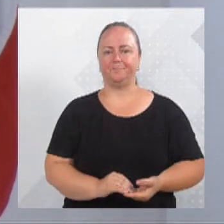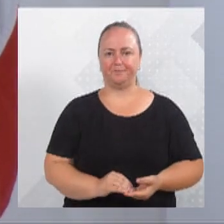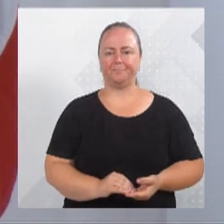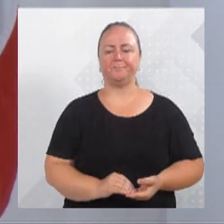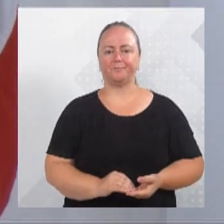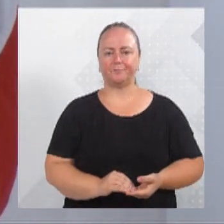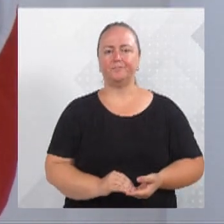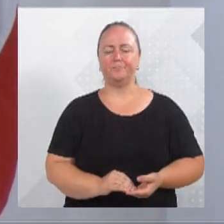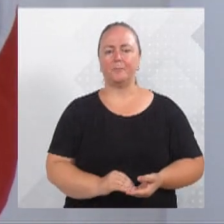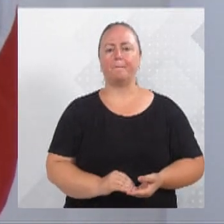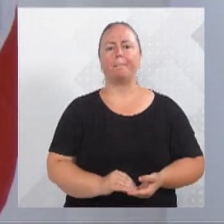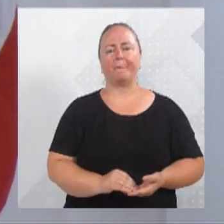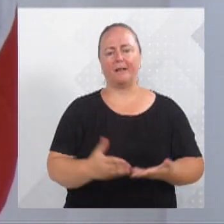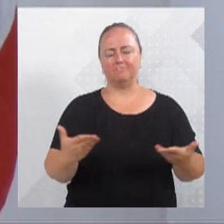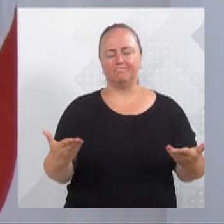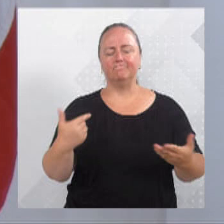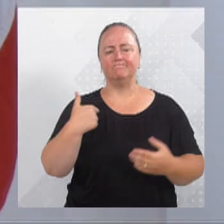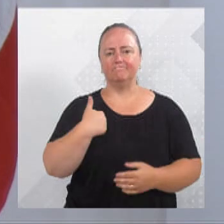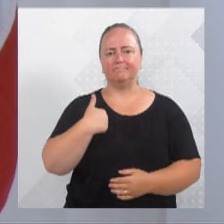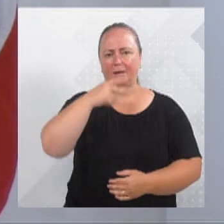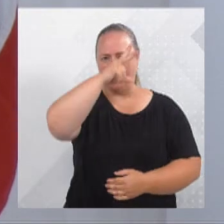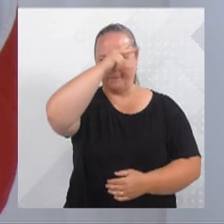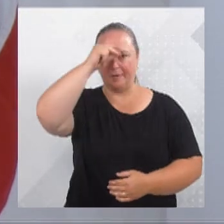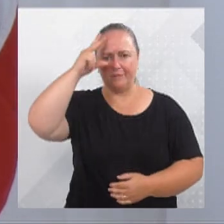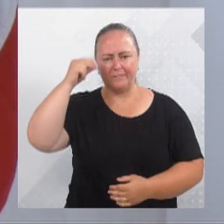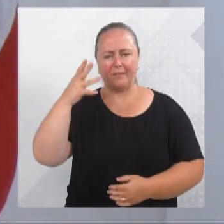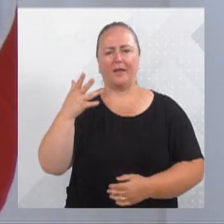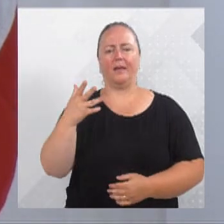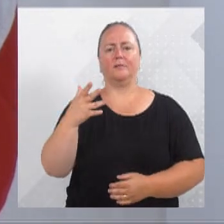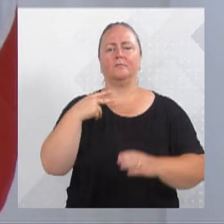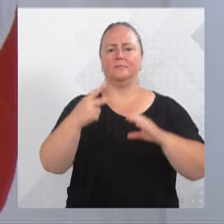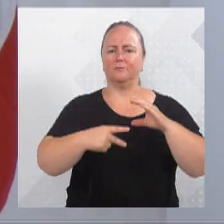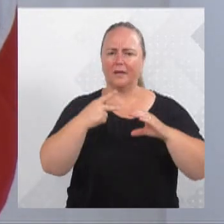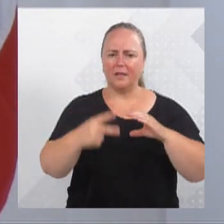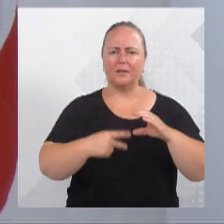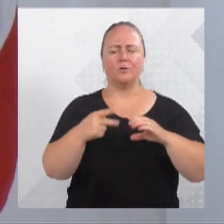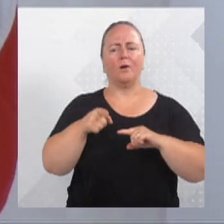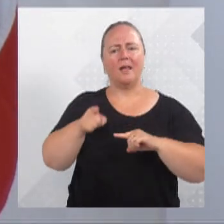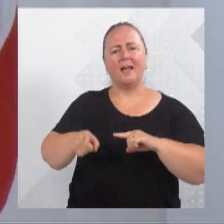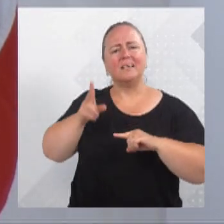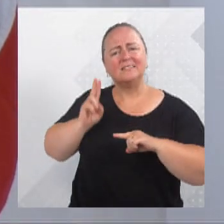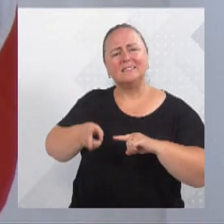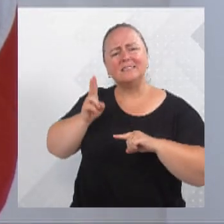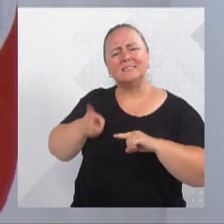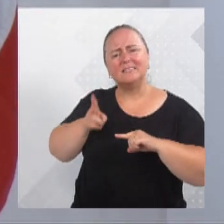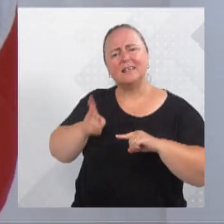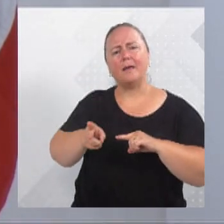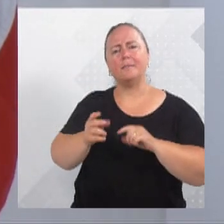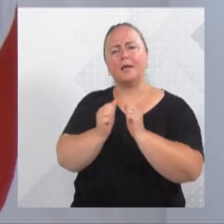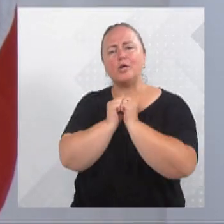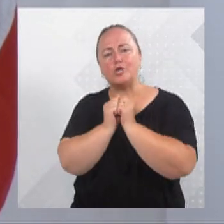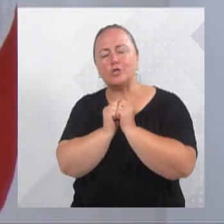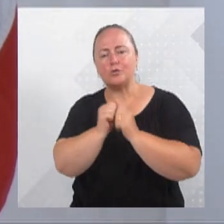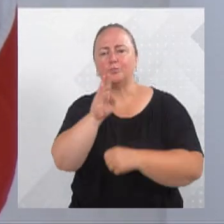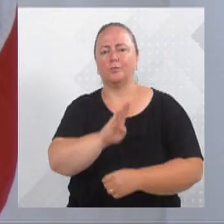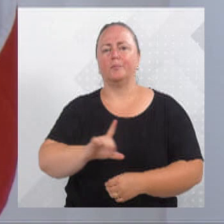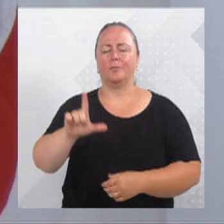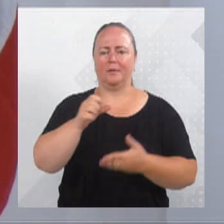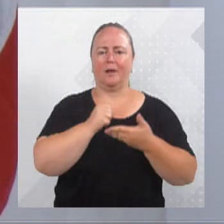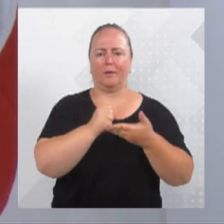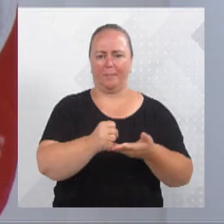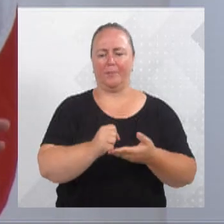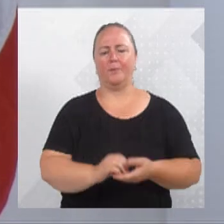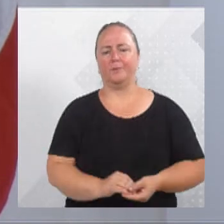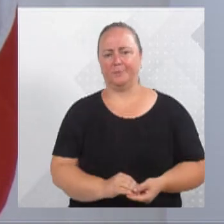prefeito em exercício, presidente da Câmara, vereador, sempre esteve do lado das grandes ações da cidade de Blumenau. Preciso